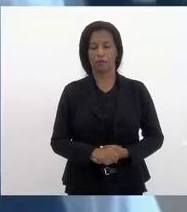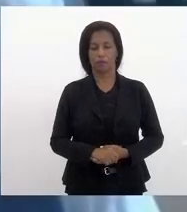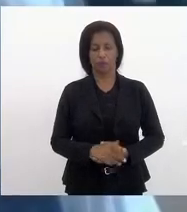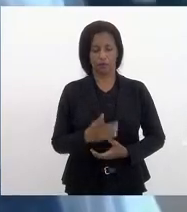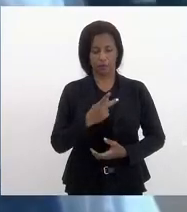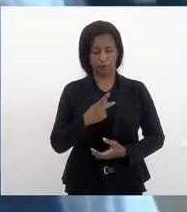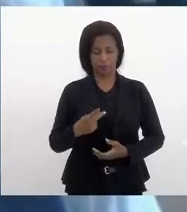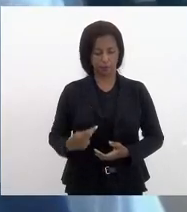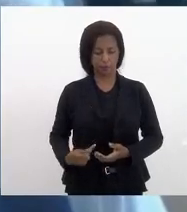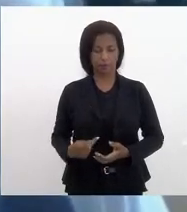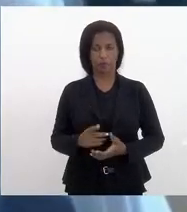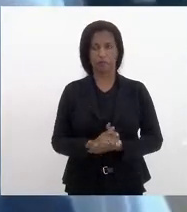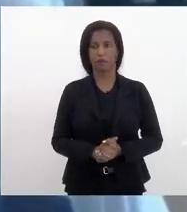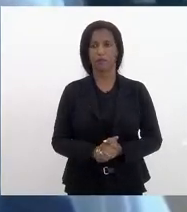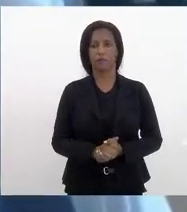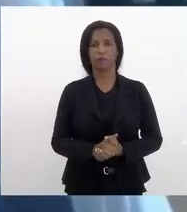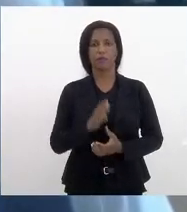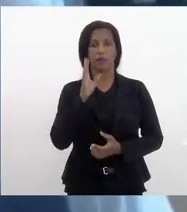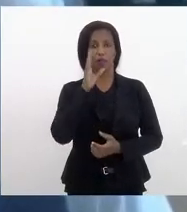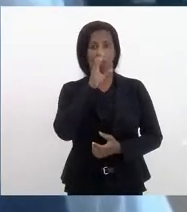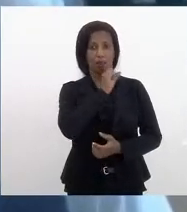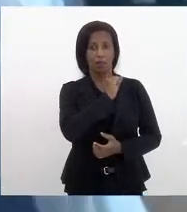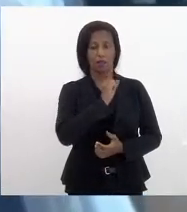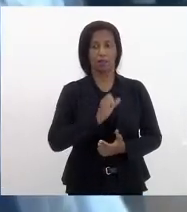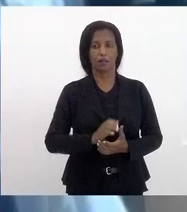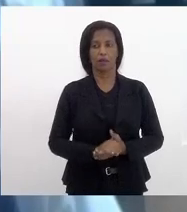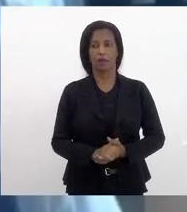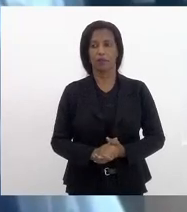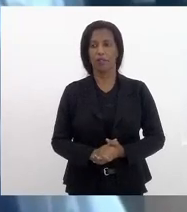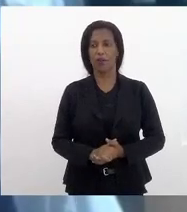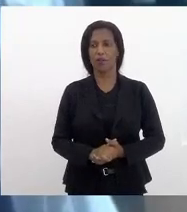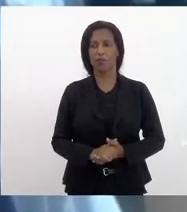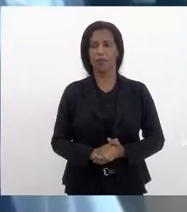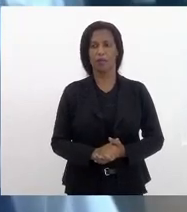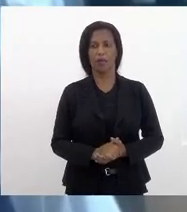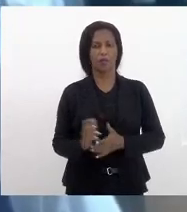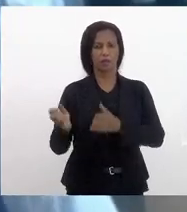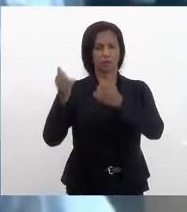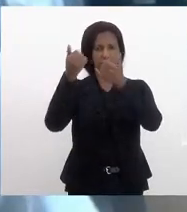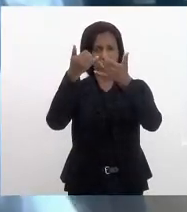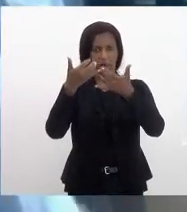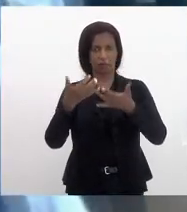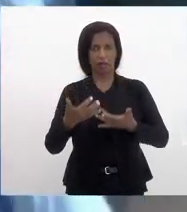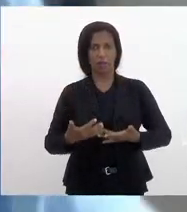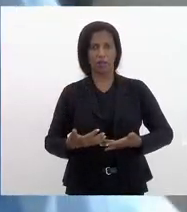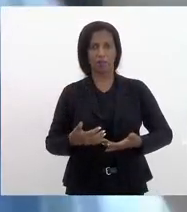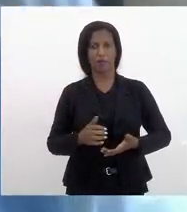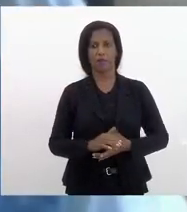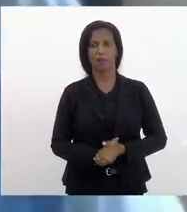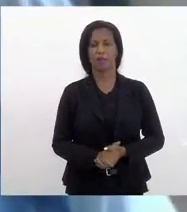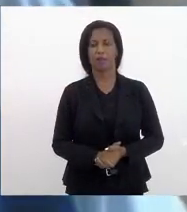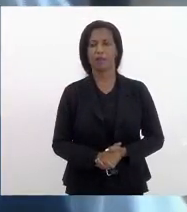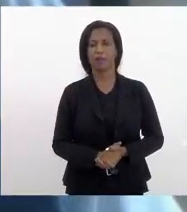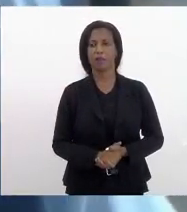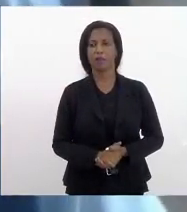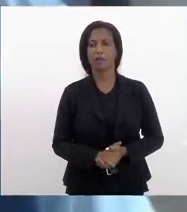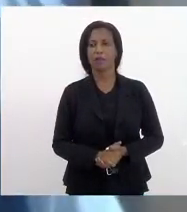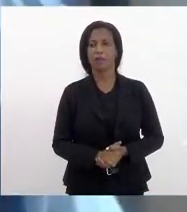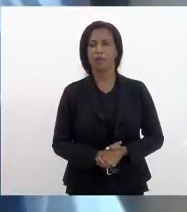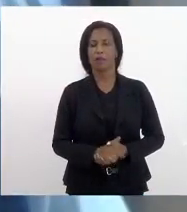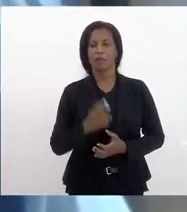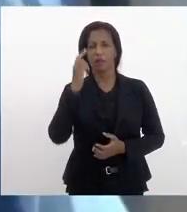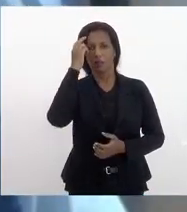Presidente, é rápido, né? É mais para explicar um pouco o projeto para as pessoas que querem essa blitz